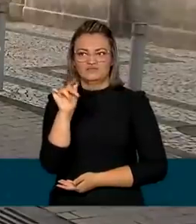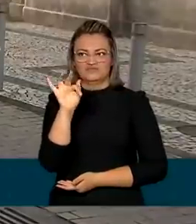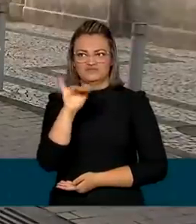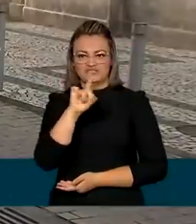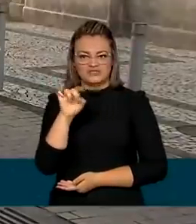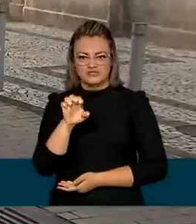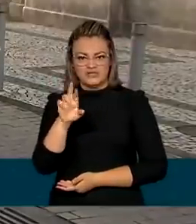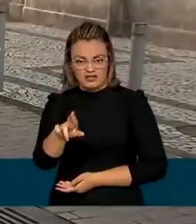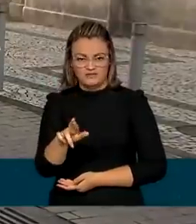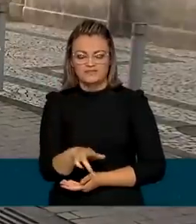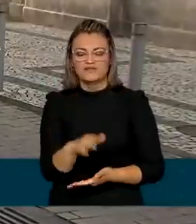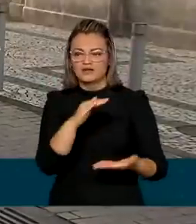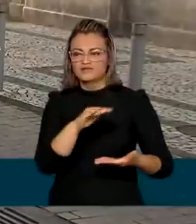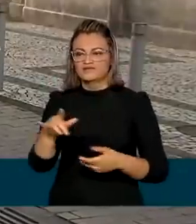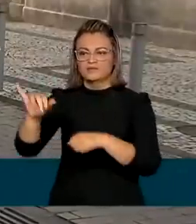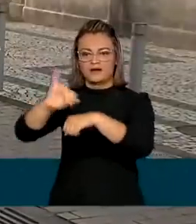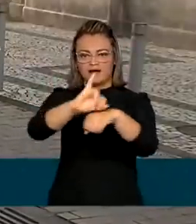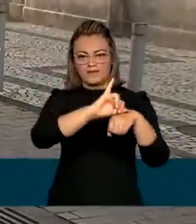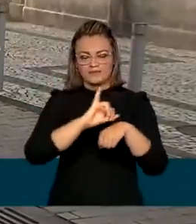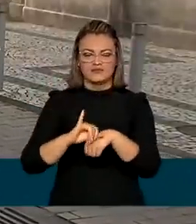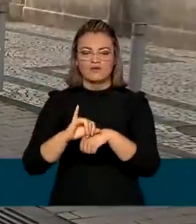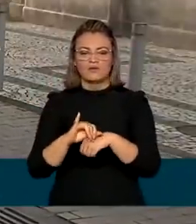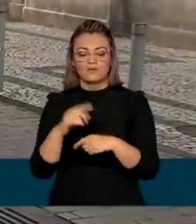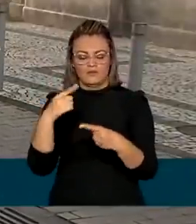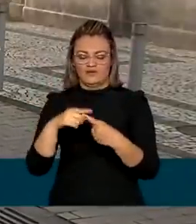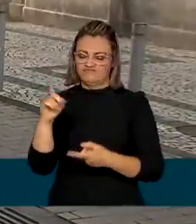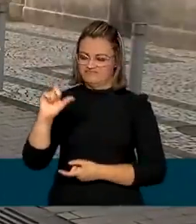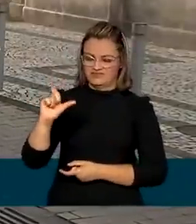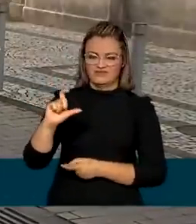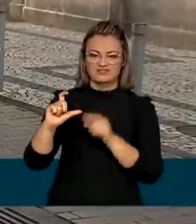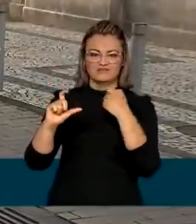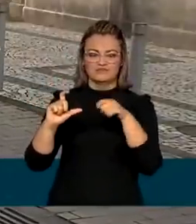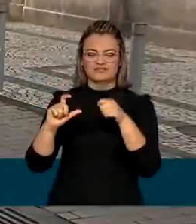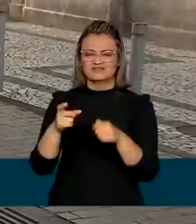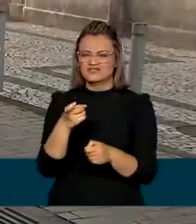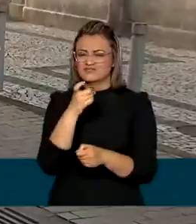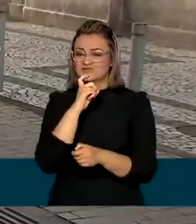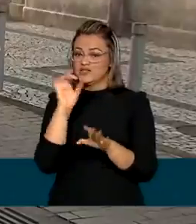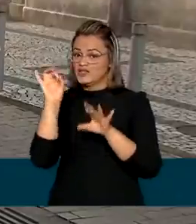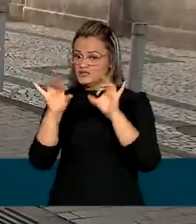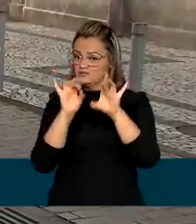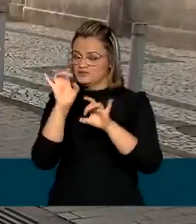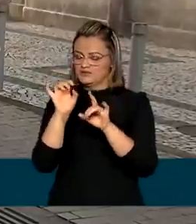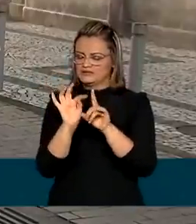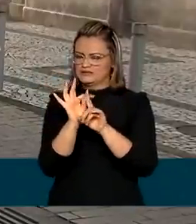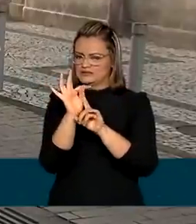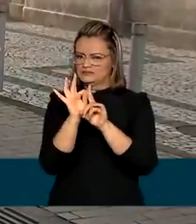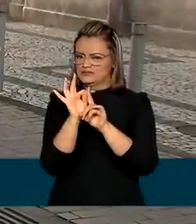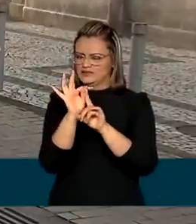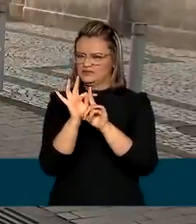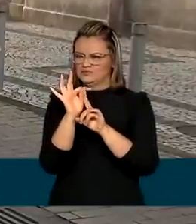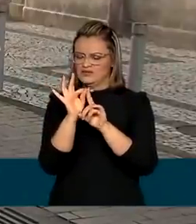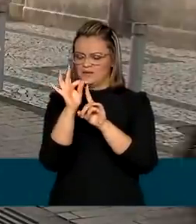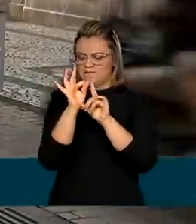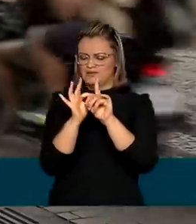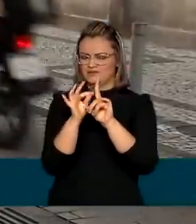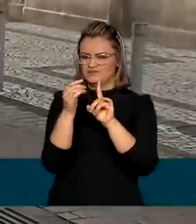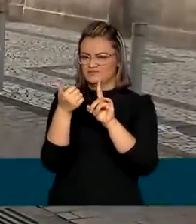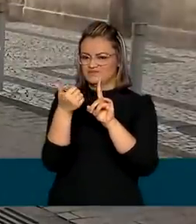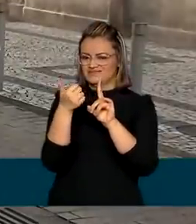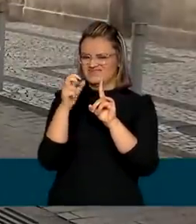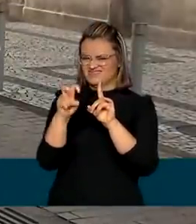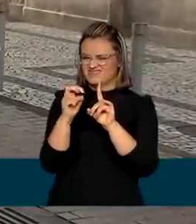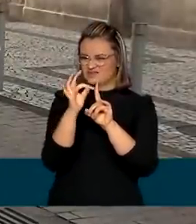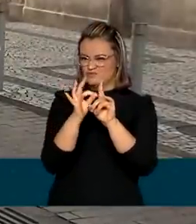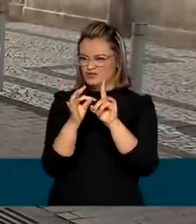priorizar o envio para as capitais, já que esse imunizante precisa de refrigeração especial em temperaturas entre menos 15 e